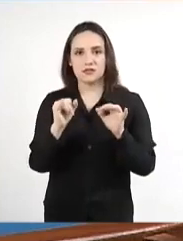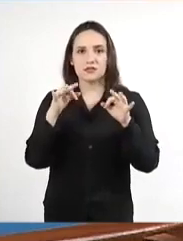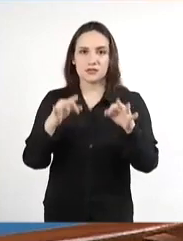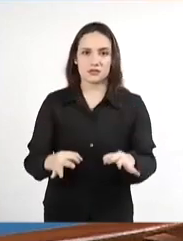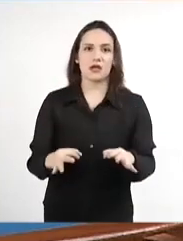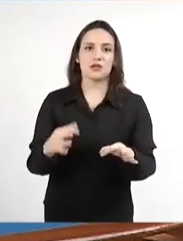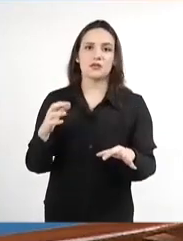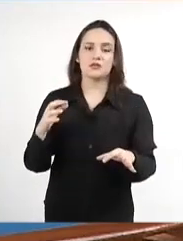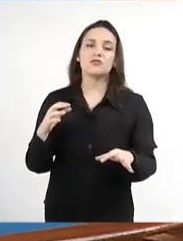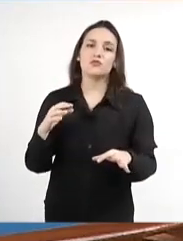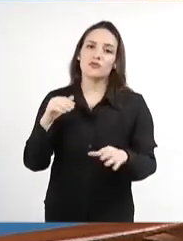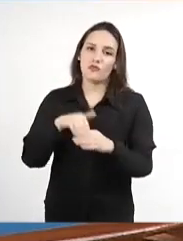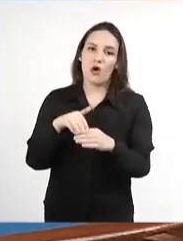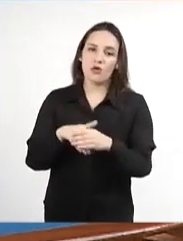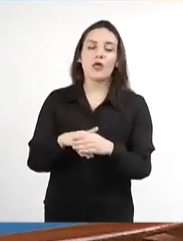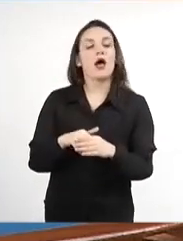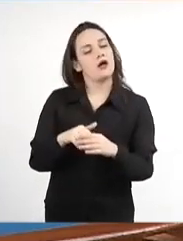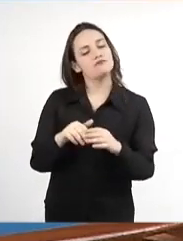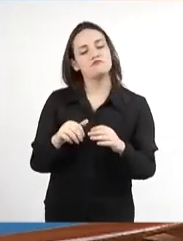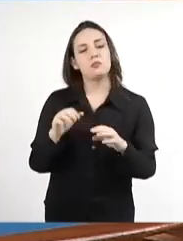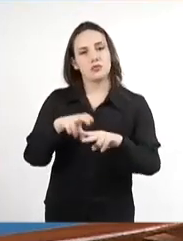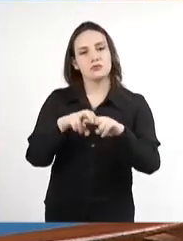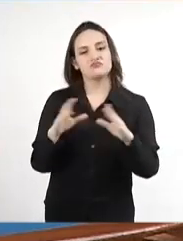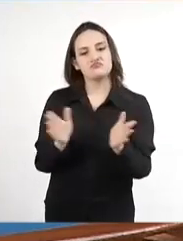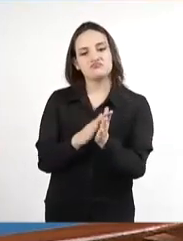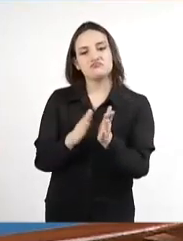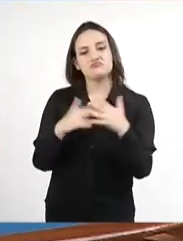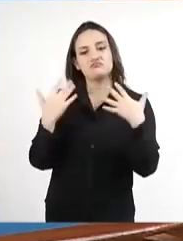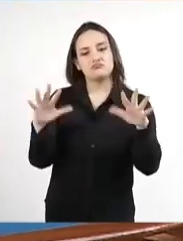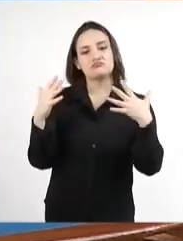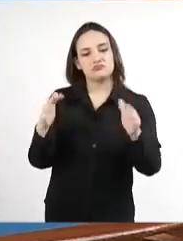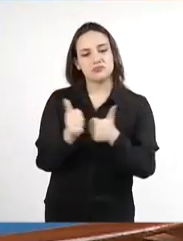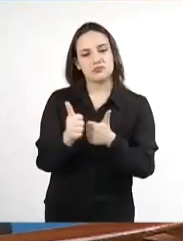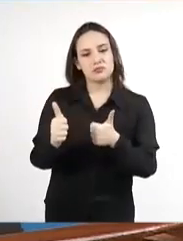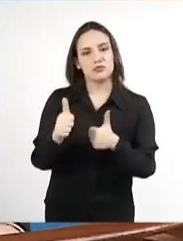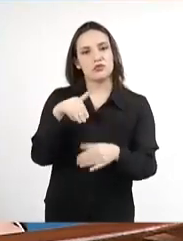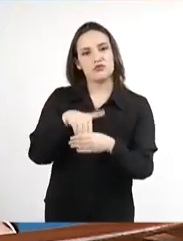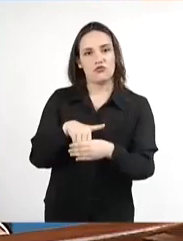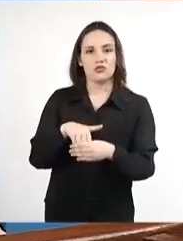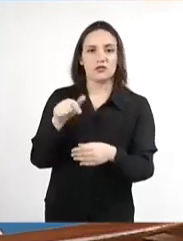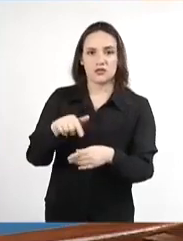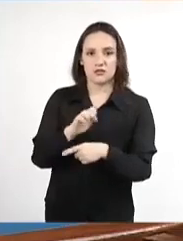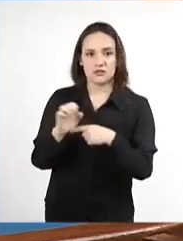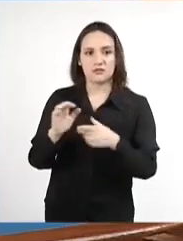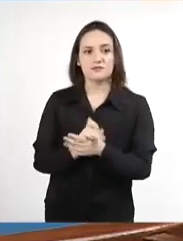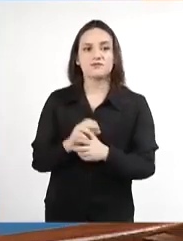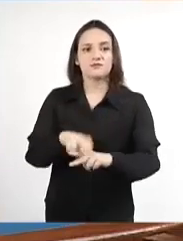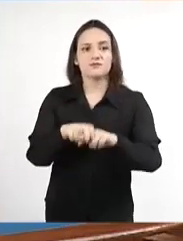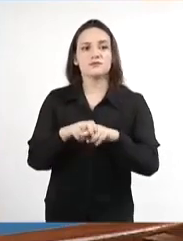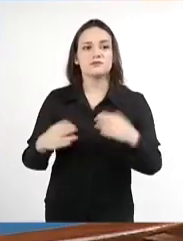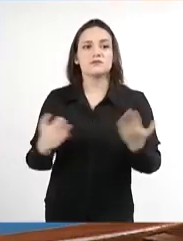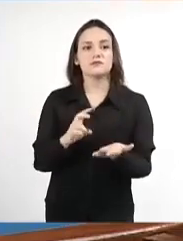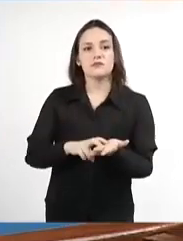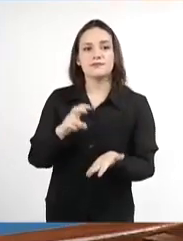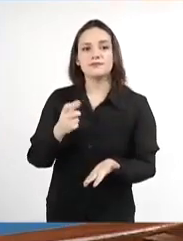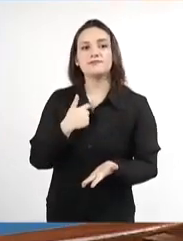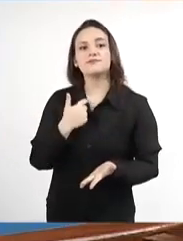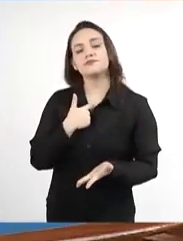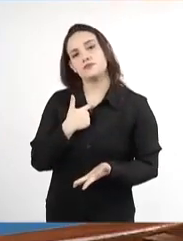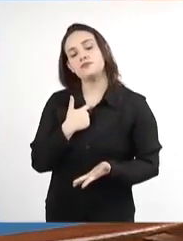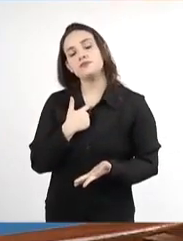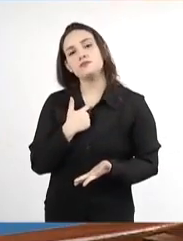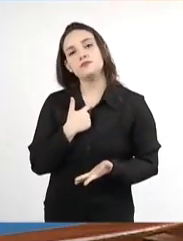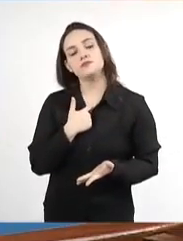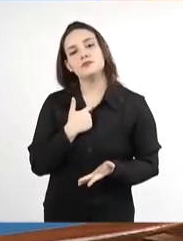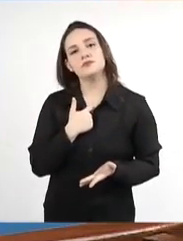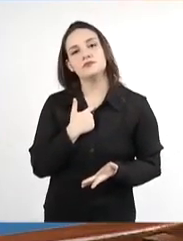também engrandece o Poder Judiciário Eleitoral do nosso Estado. E é por isso que eu vim usar essa tribuna nesta manhã para fazer então